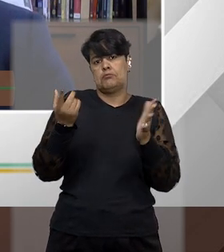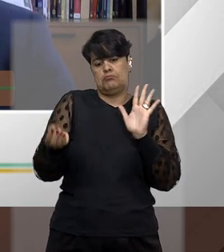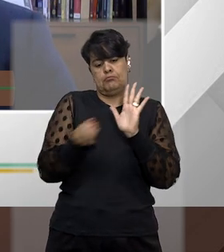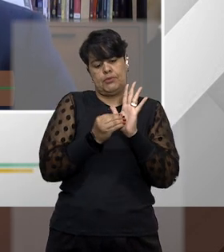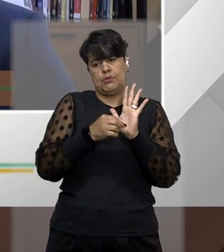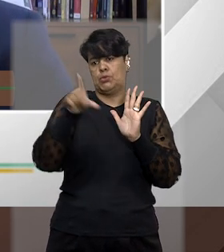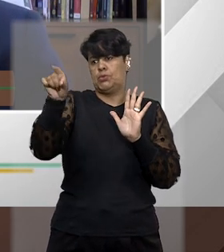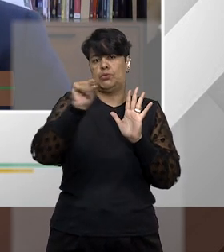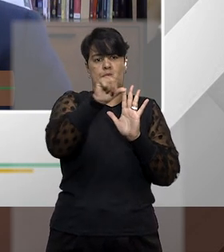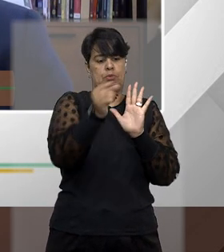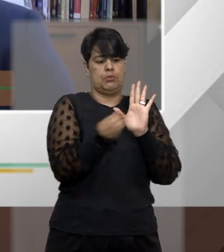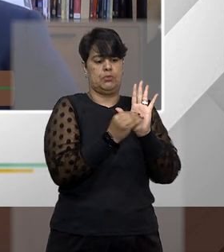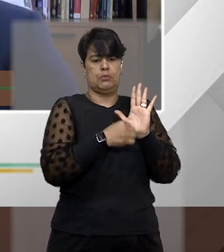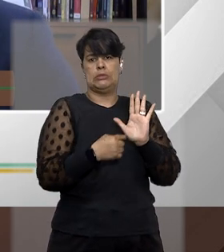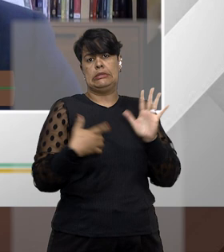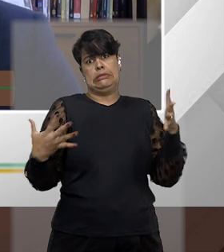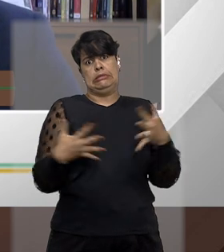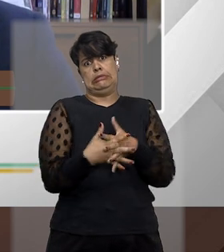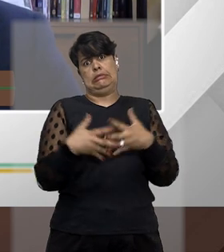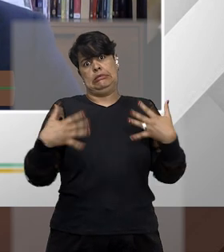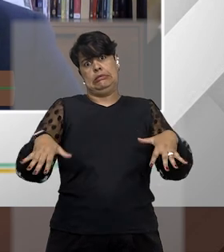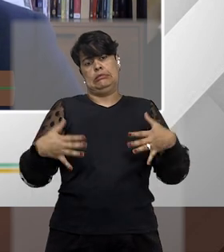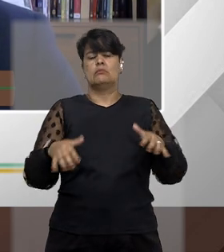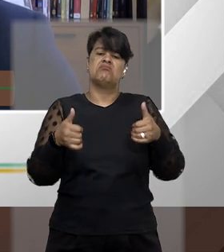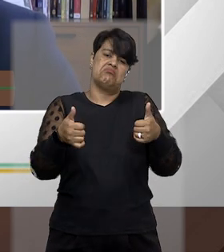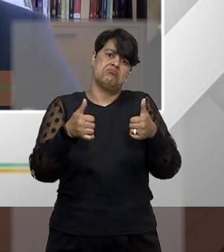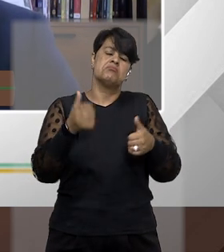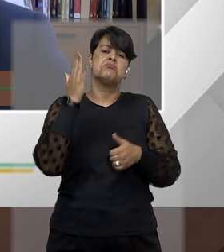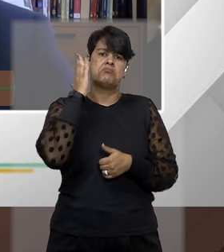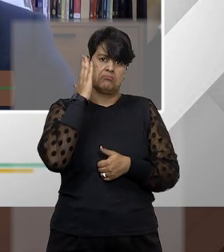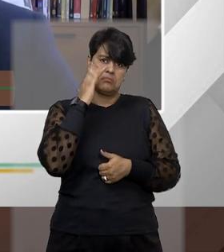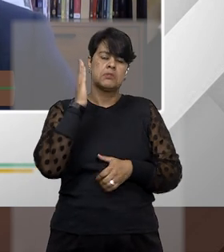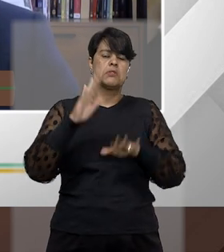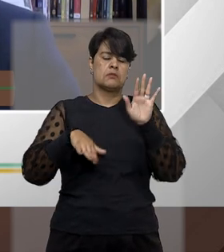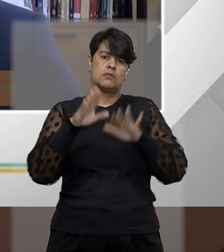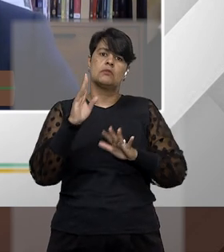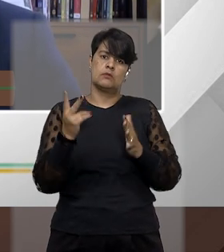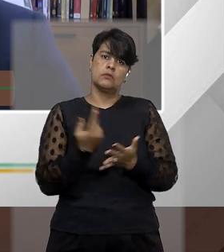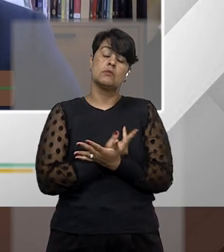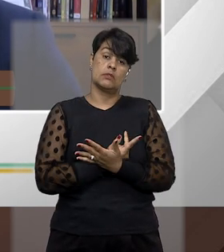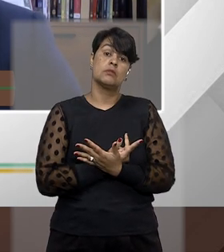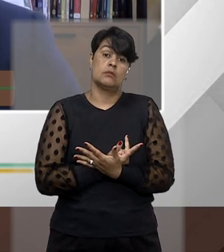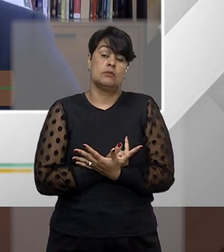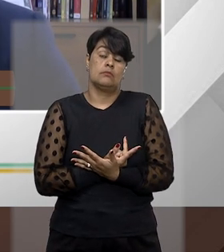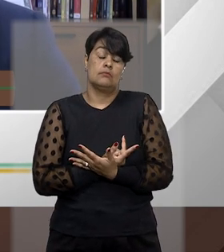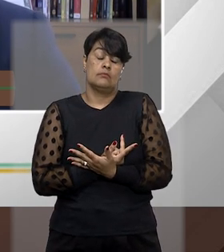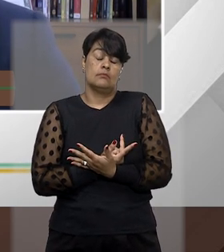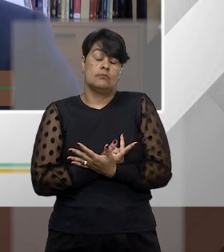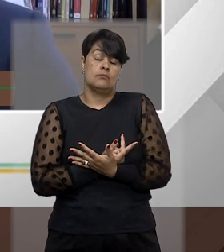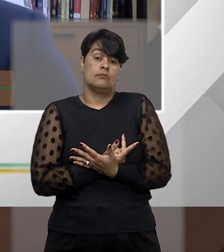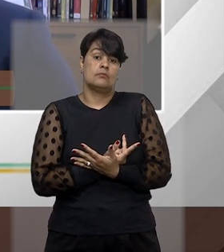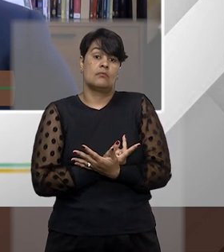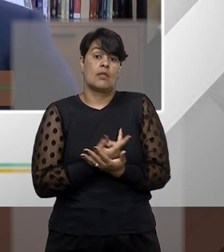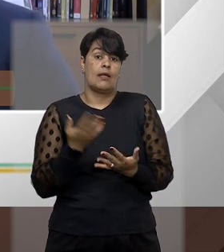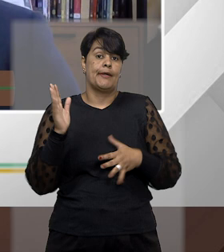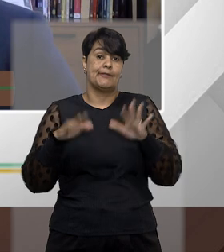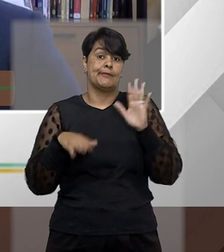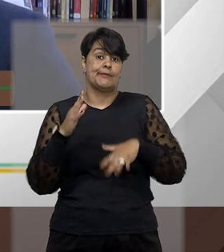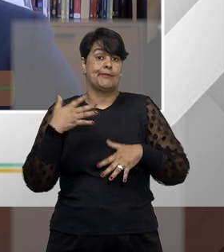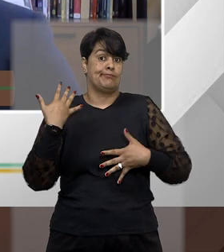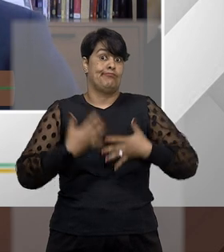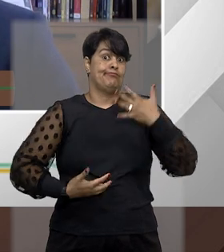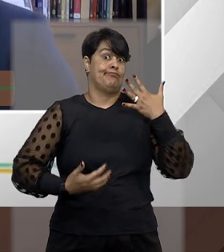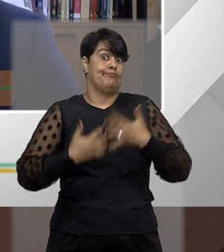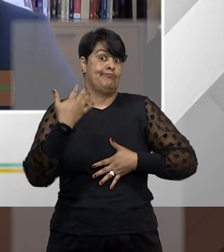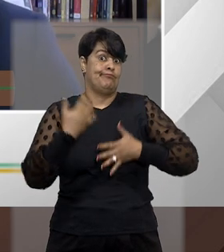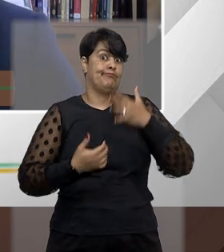equivocadas da autoridade co-atora, no mandado de segurança. A estrutura hierárquica da administração pública costuma atrapalhar bastante ali